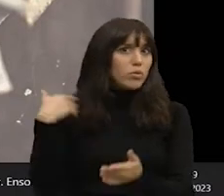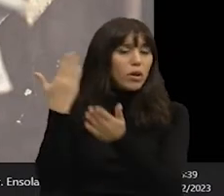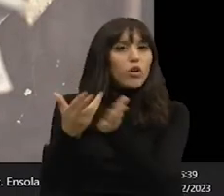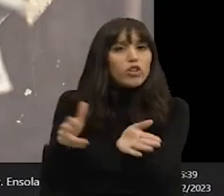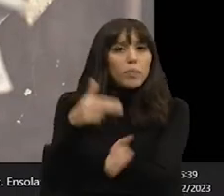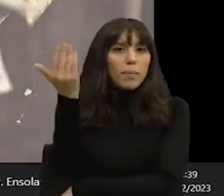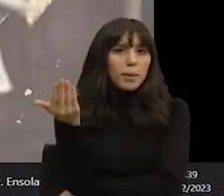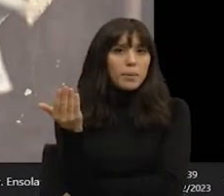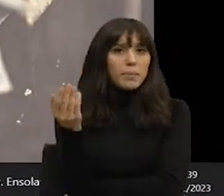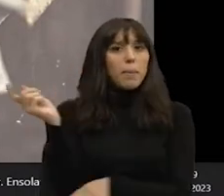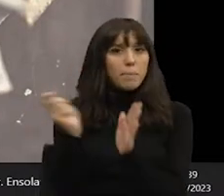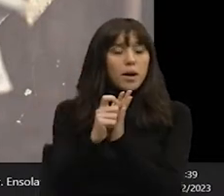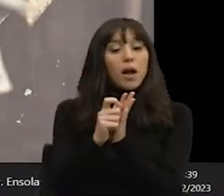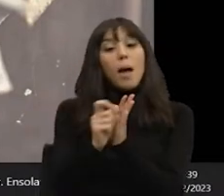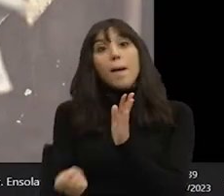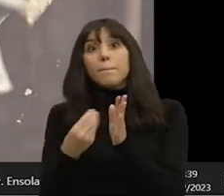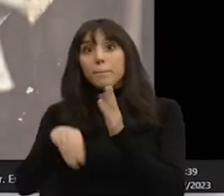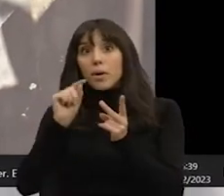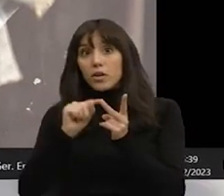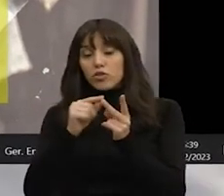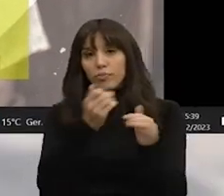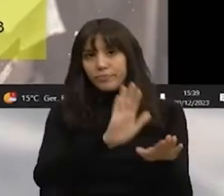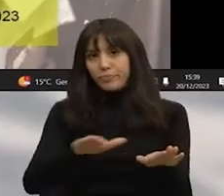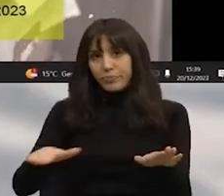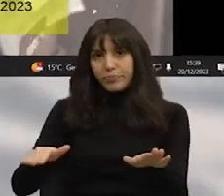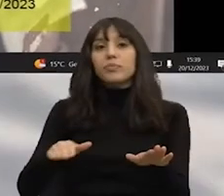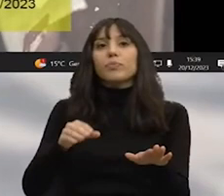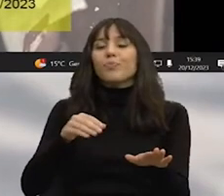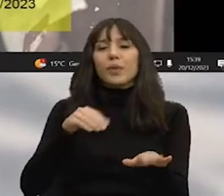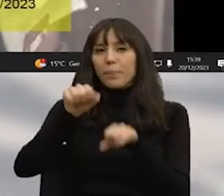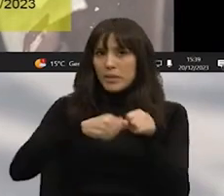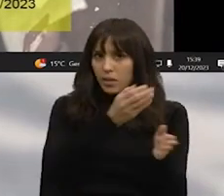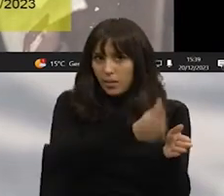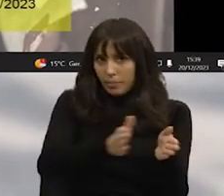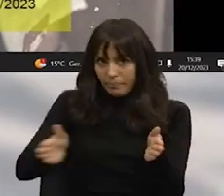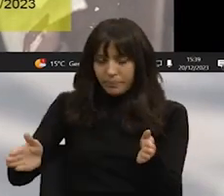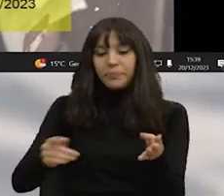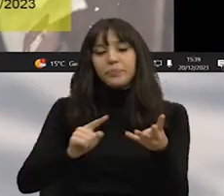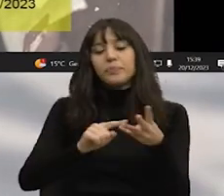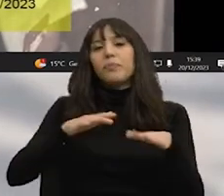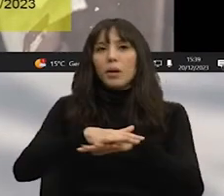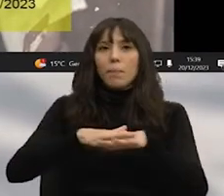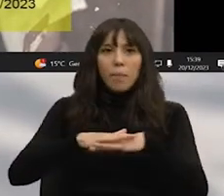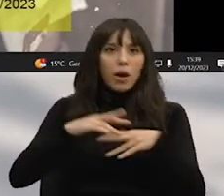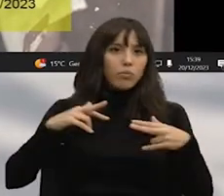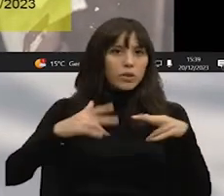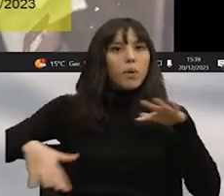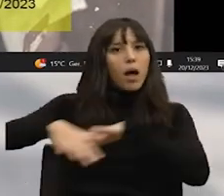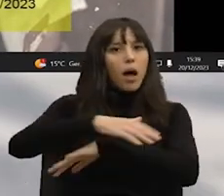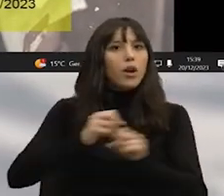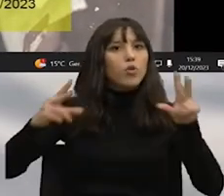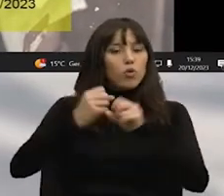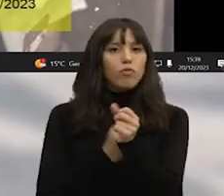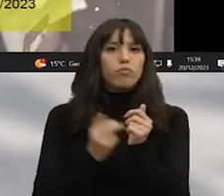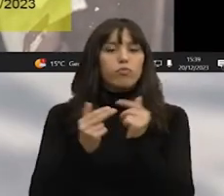de agendamento, mas também uma proposta para a criação de mais estacionamento para bicicletas, outra para a reabilitação de bairros municipais, tema que, aliás, veio hoje